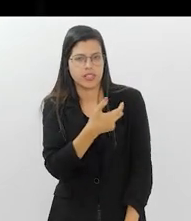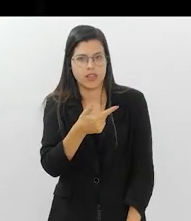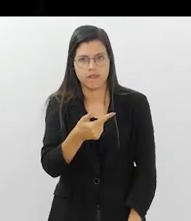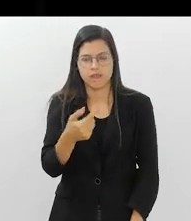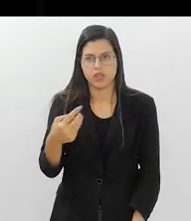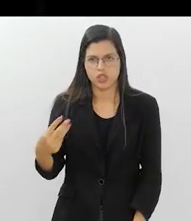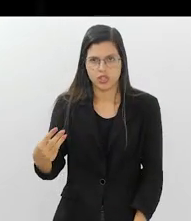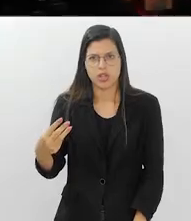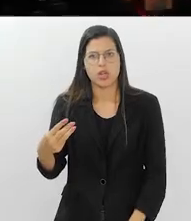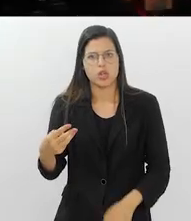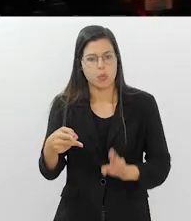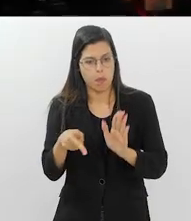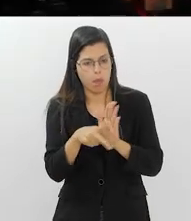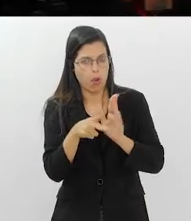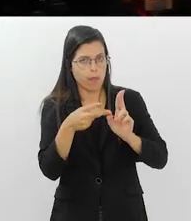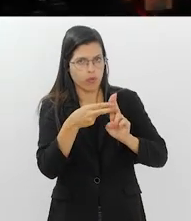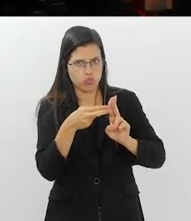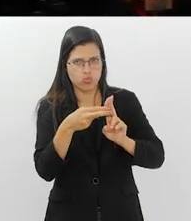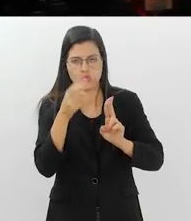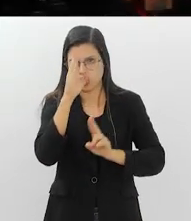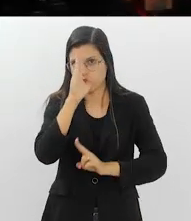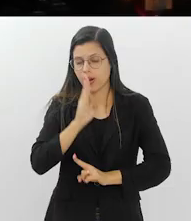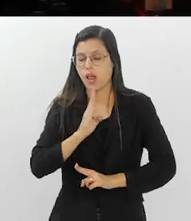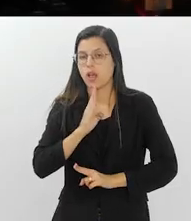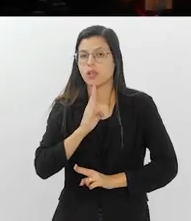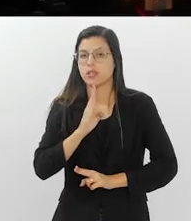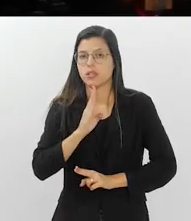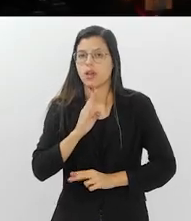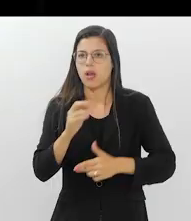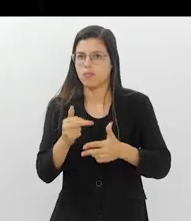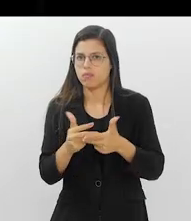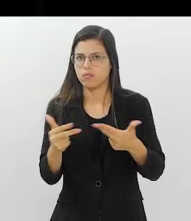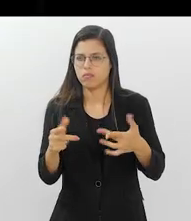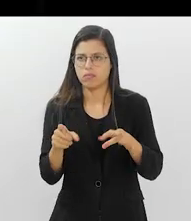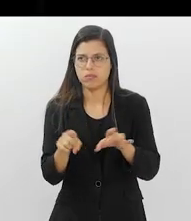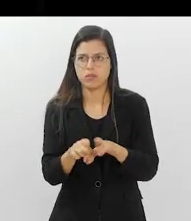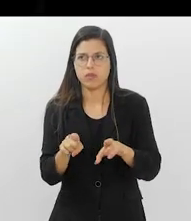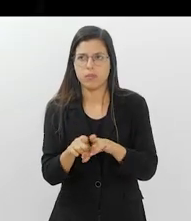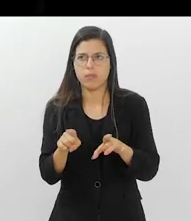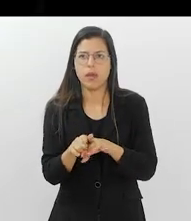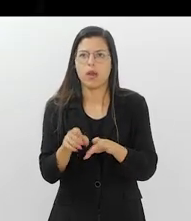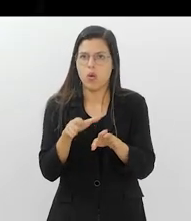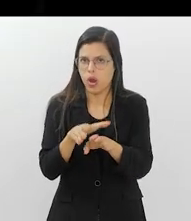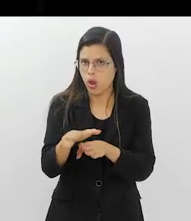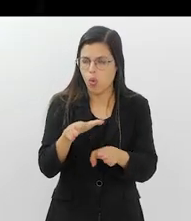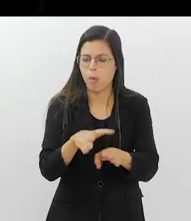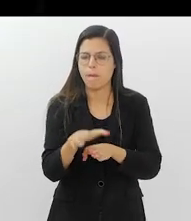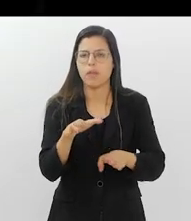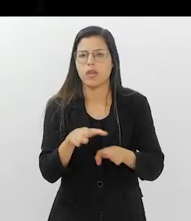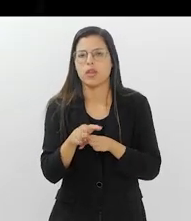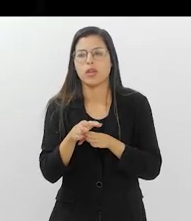pelo Sistema Público de Saúde. E isso é uma coisa também que eu divulgo bastante.